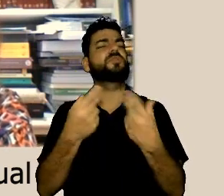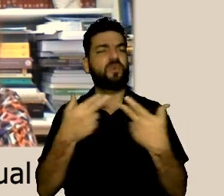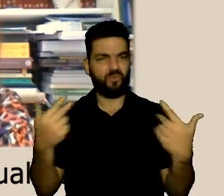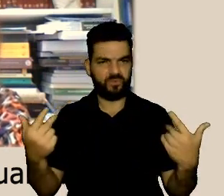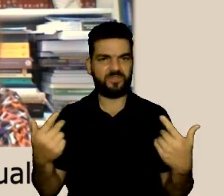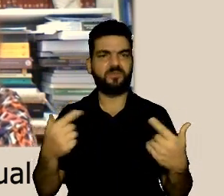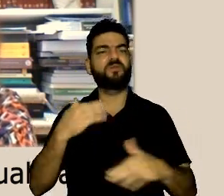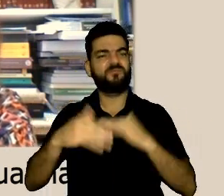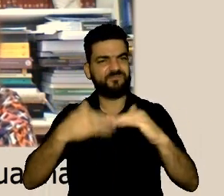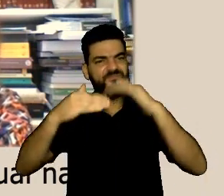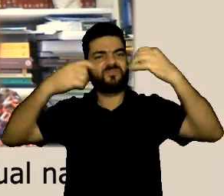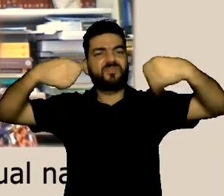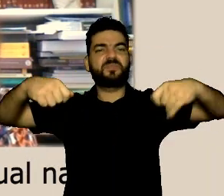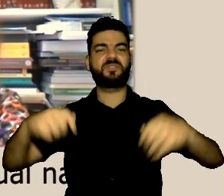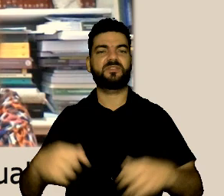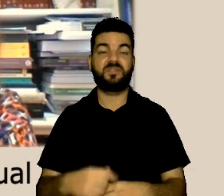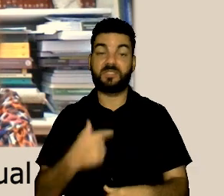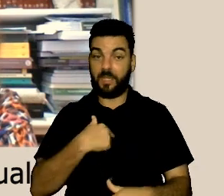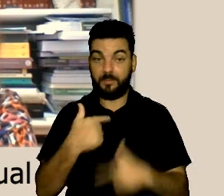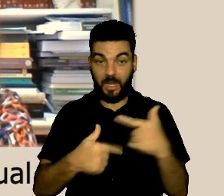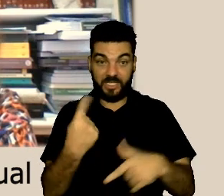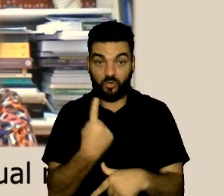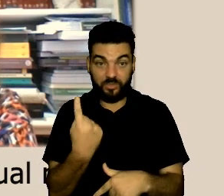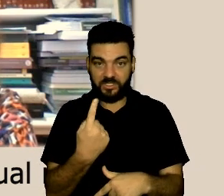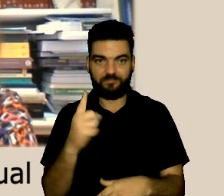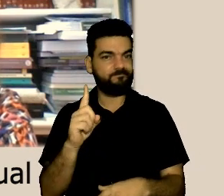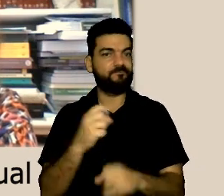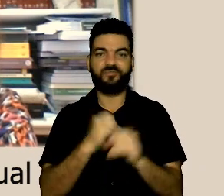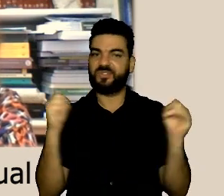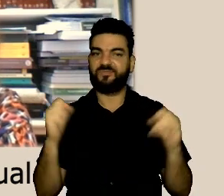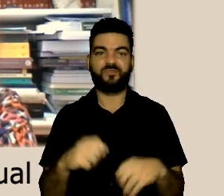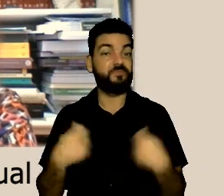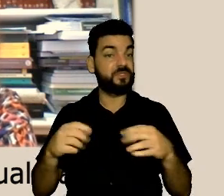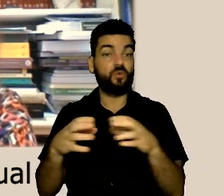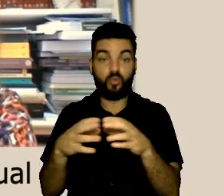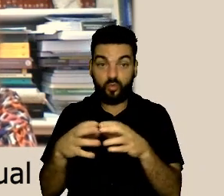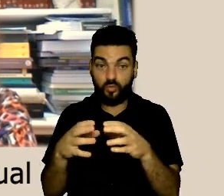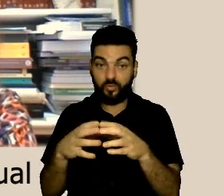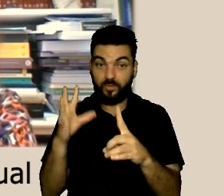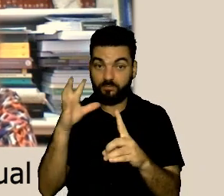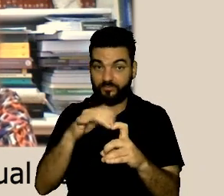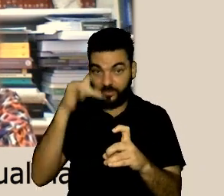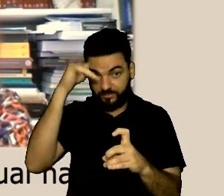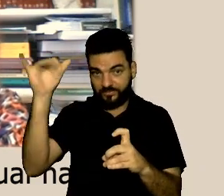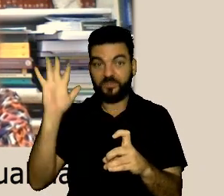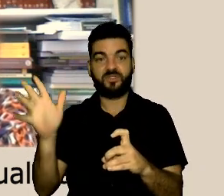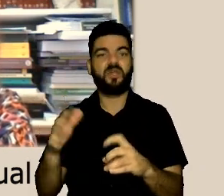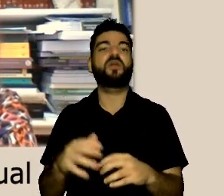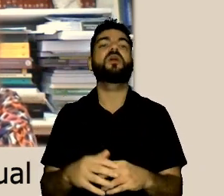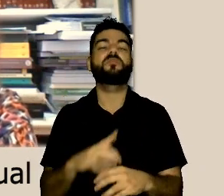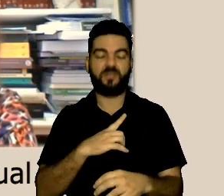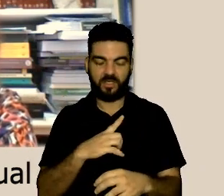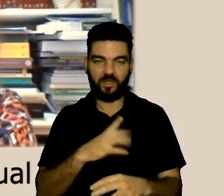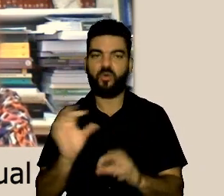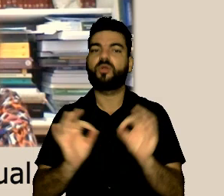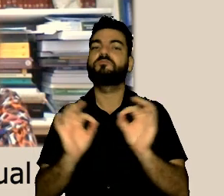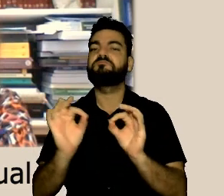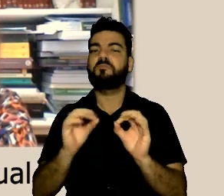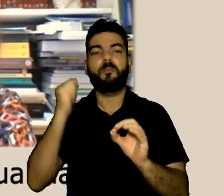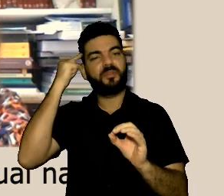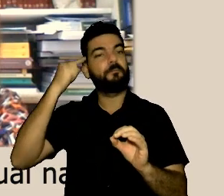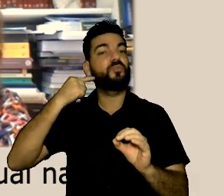lembro com precisão mas é de fato muita coisa tem que ser feita e não dá para fazer sozinho então por isso que eu disse tem a